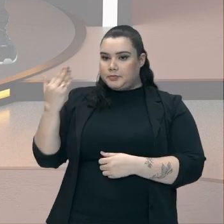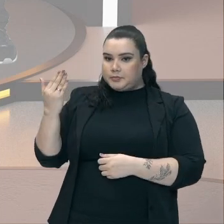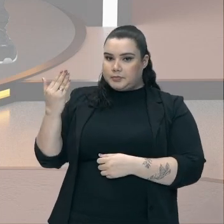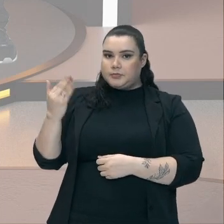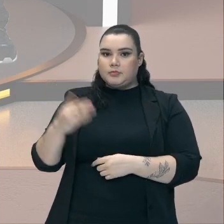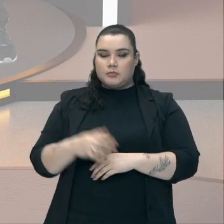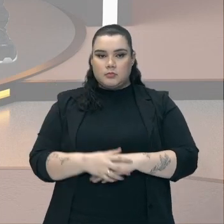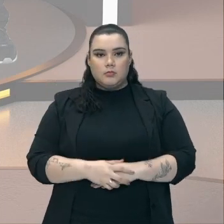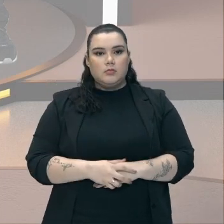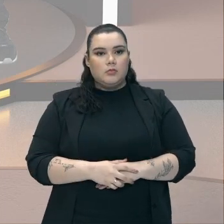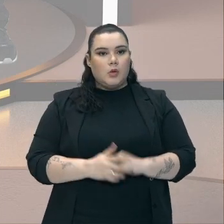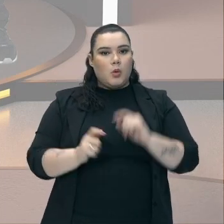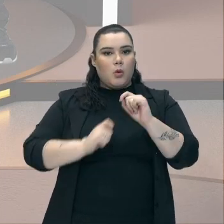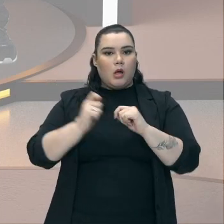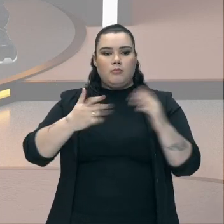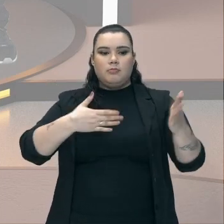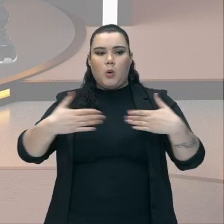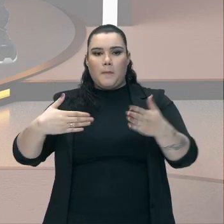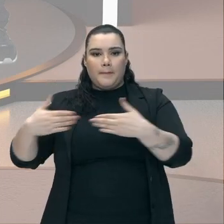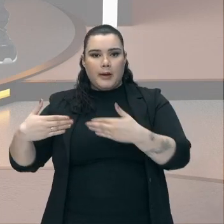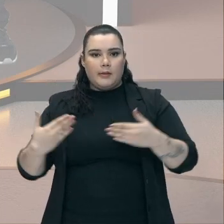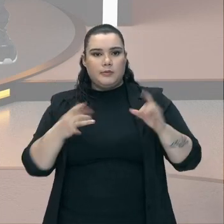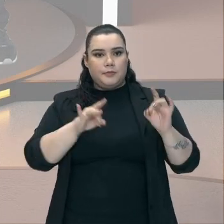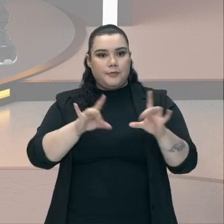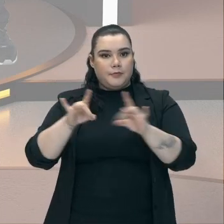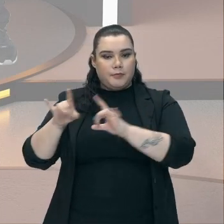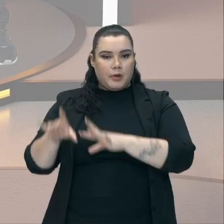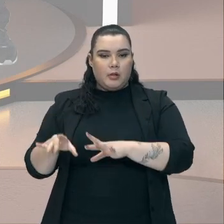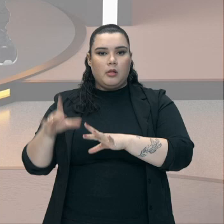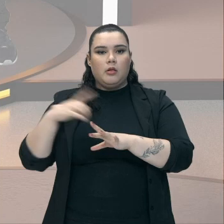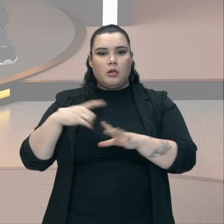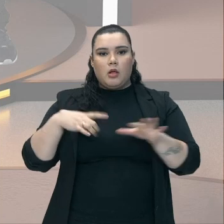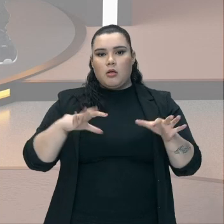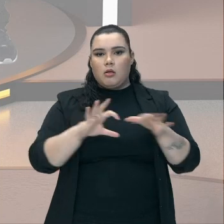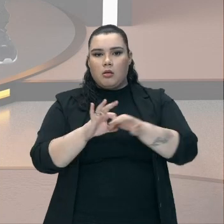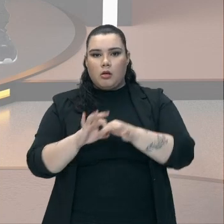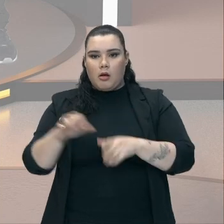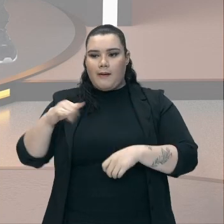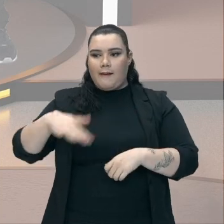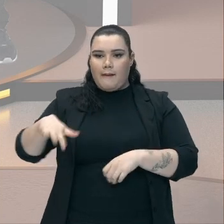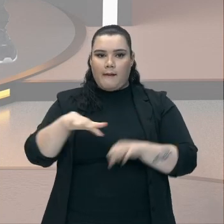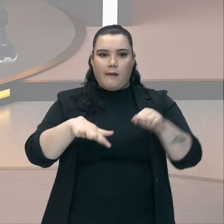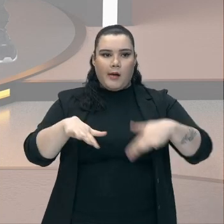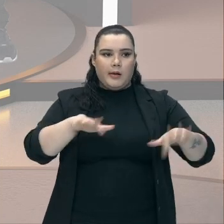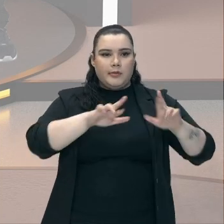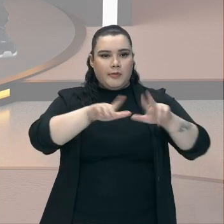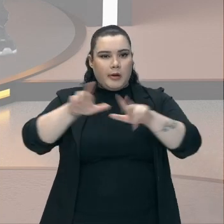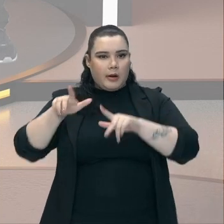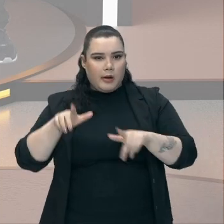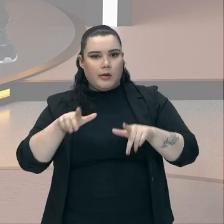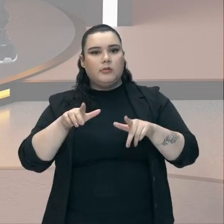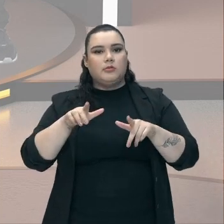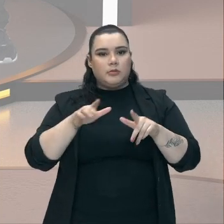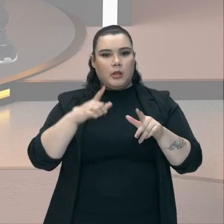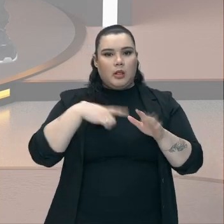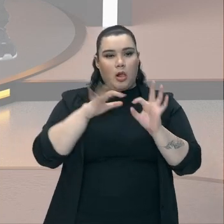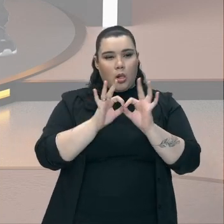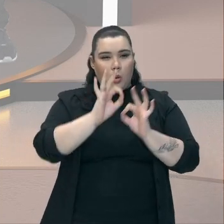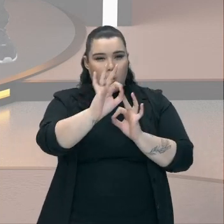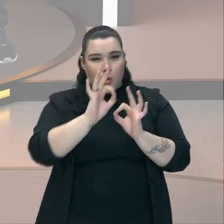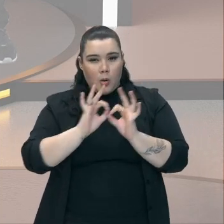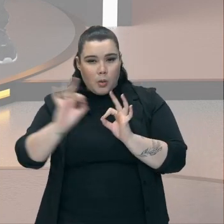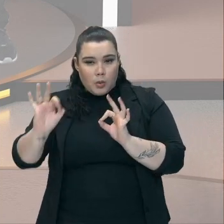Desenvolvimento De rotas comerciais Que interligavam Áreas distintas Da colônia Isso também Foi